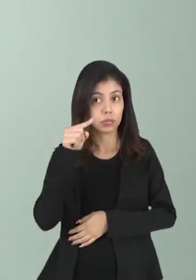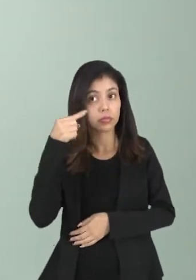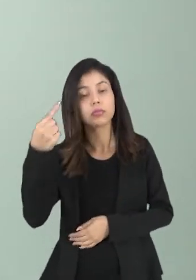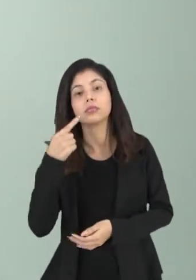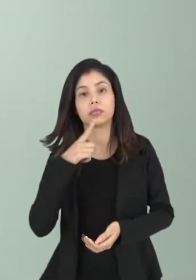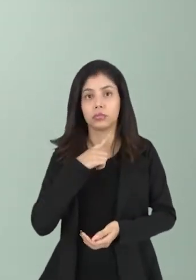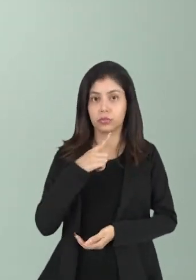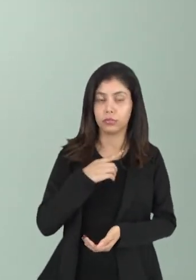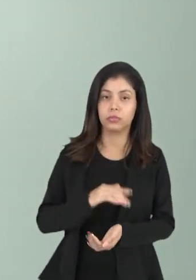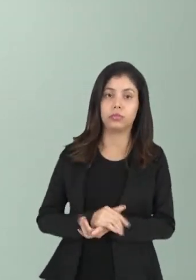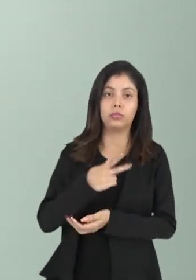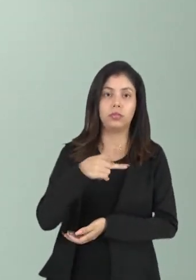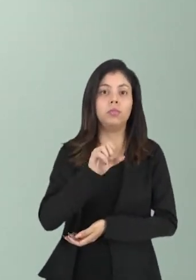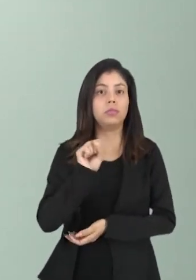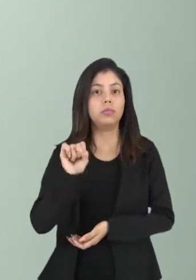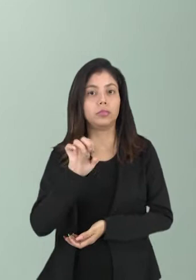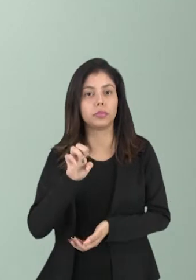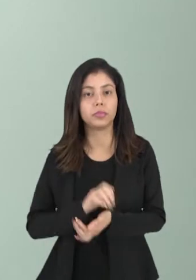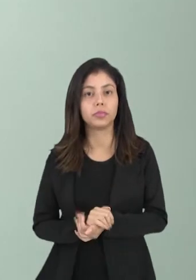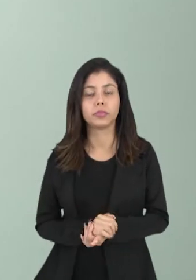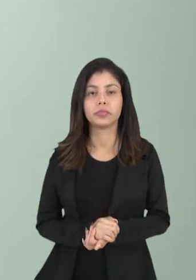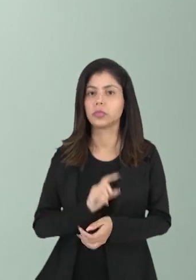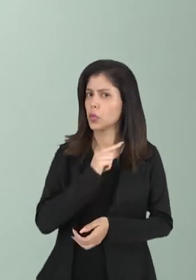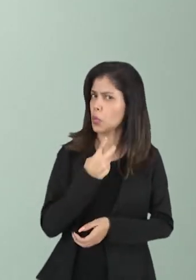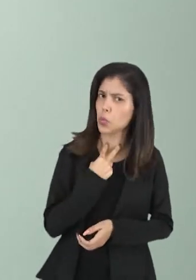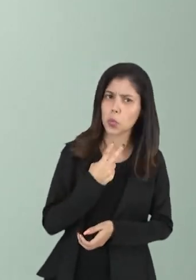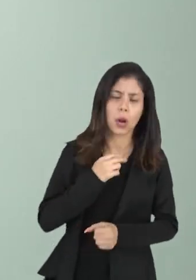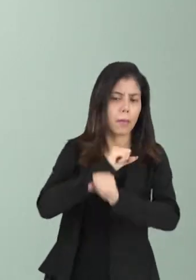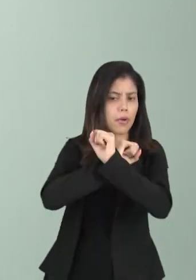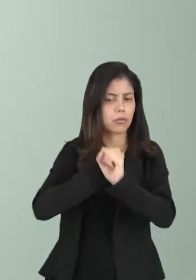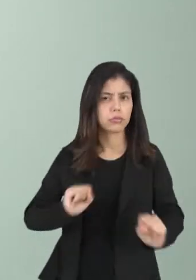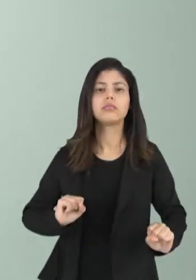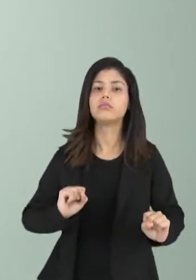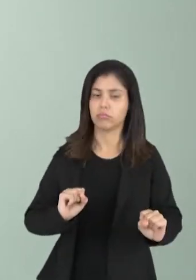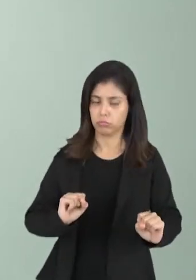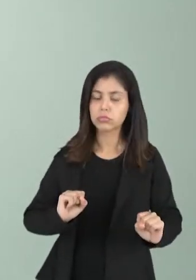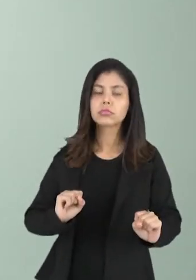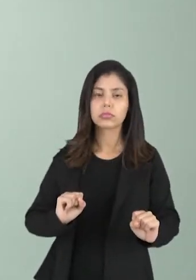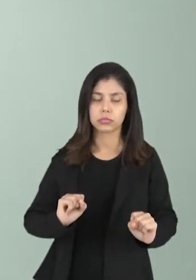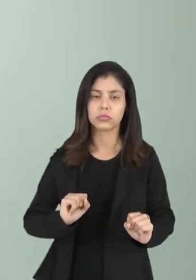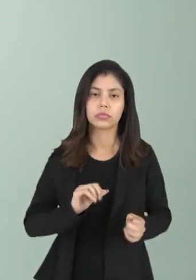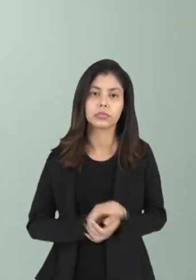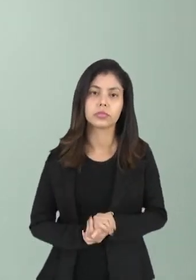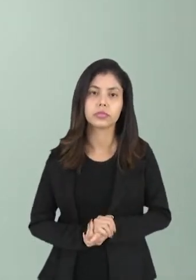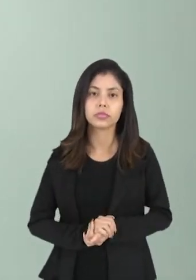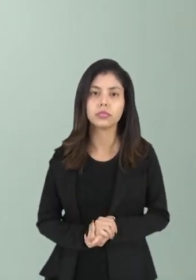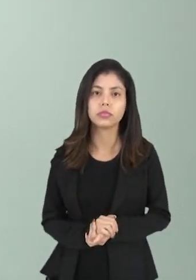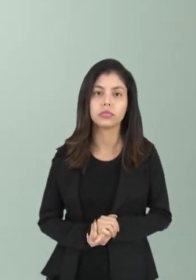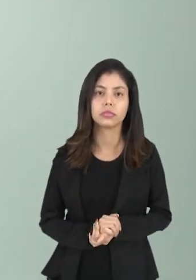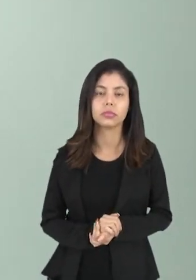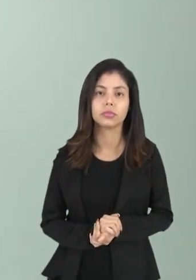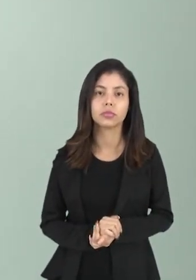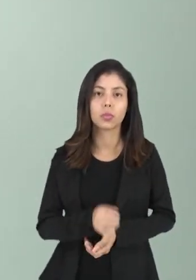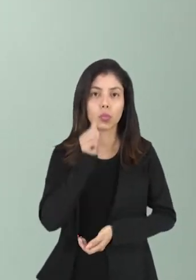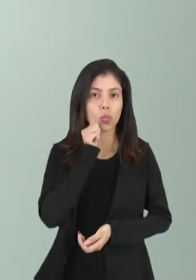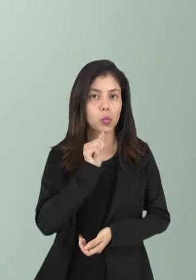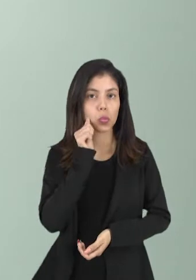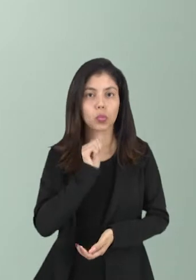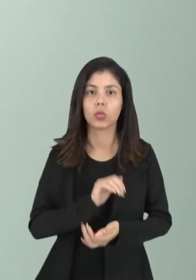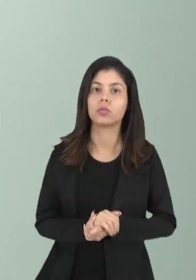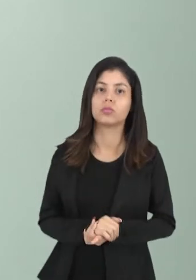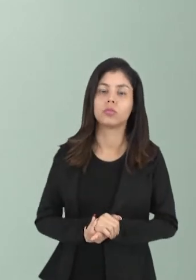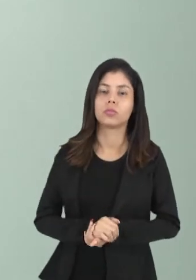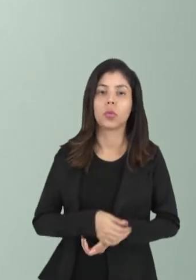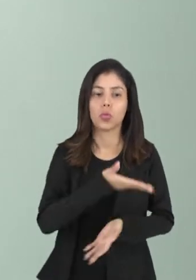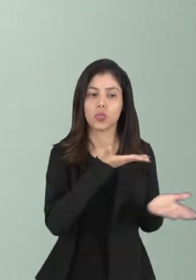tem posse, é só aquele que não é escravo, que não é um meteco, que não é uma mulher, que não é